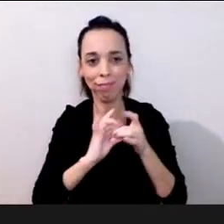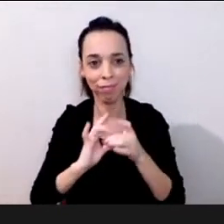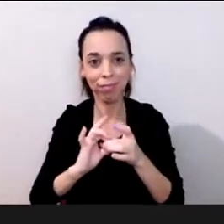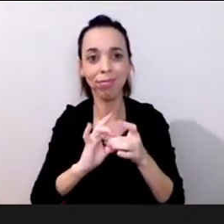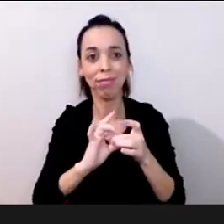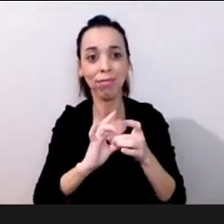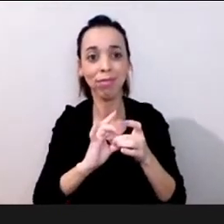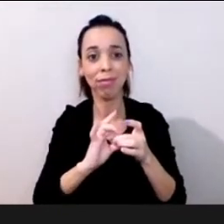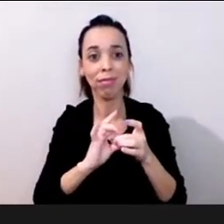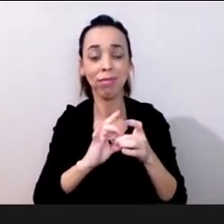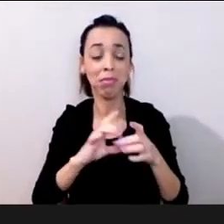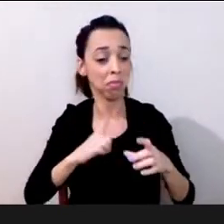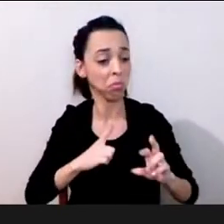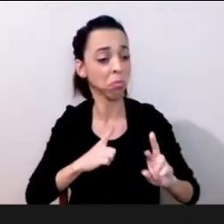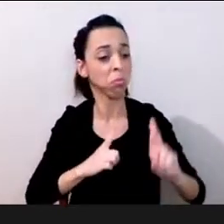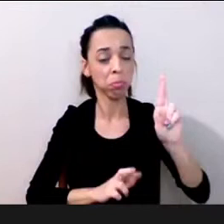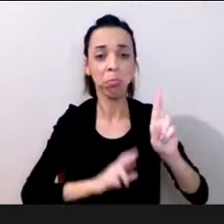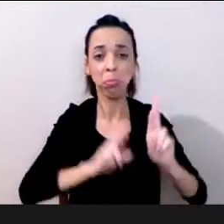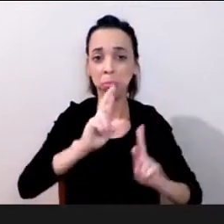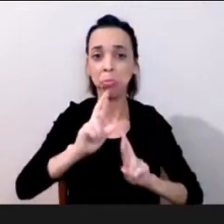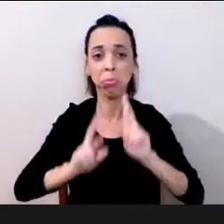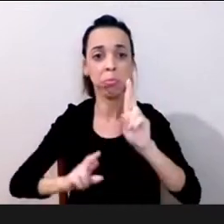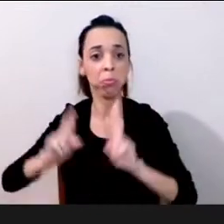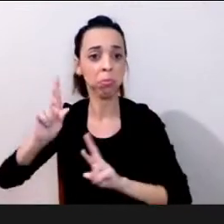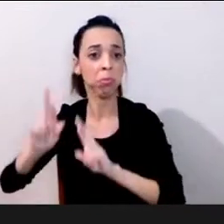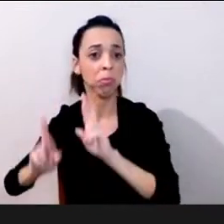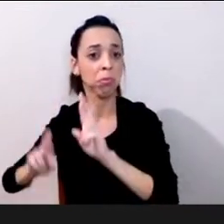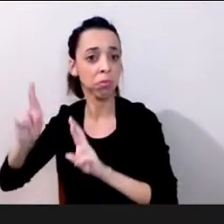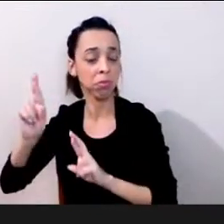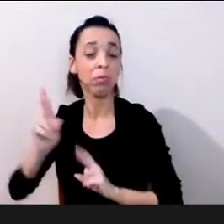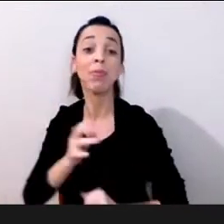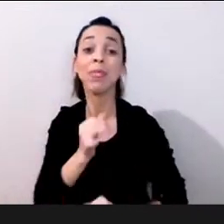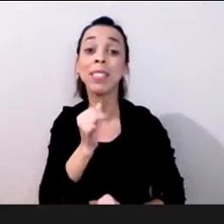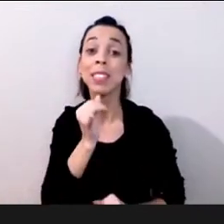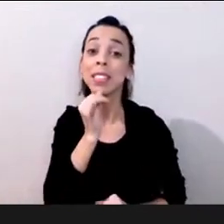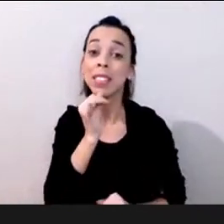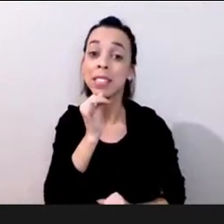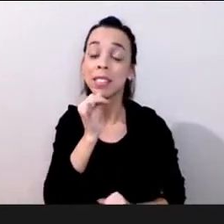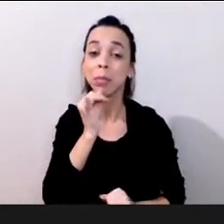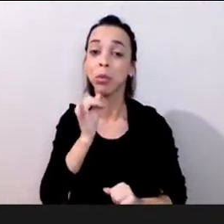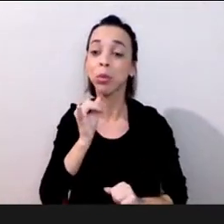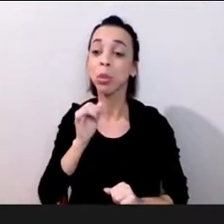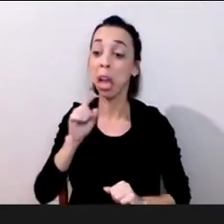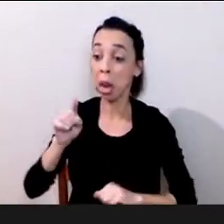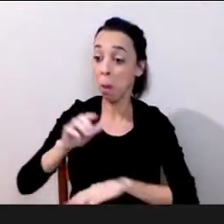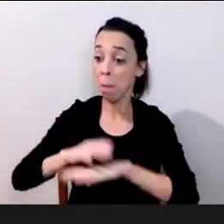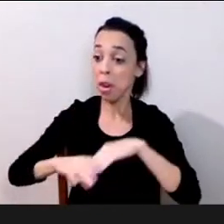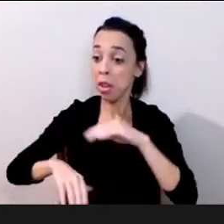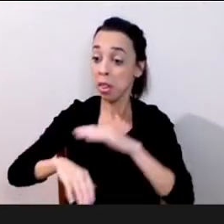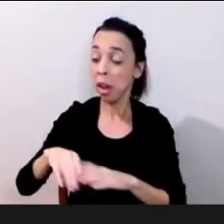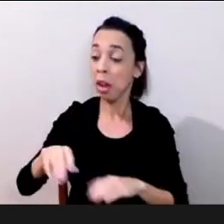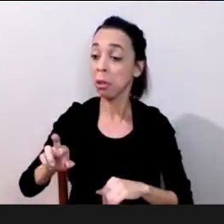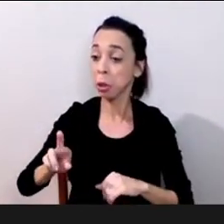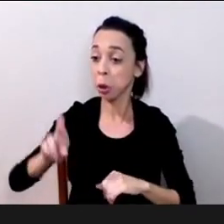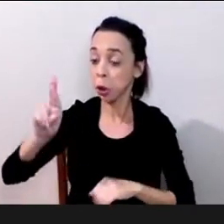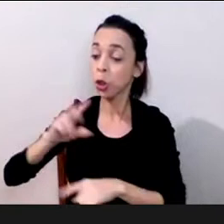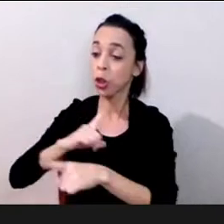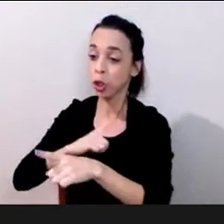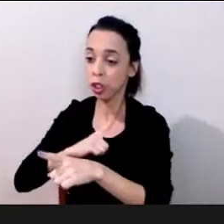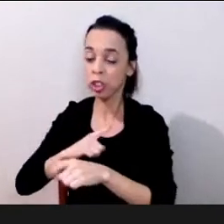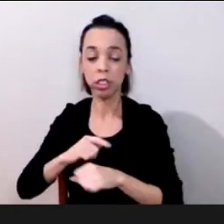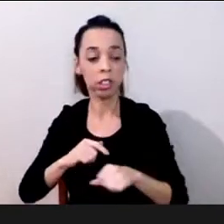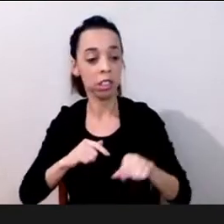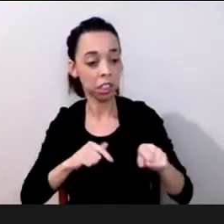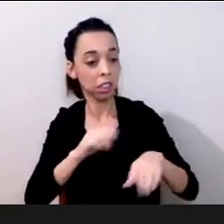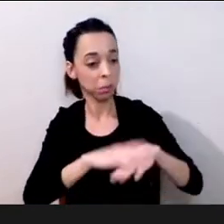coisa líderes quem sabe fazer isso é aquela pessoa ele é especialista ele sabe ele olha esse aspecto é ele é aquela